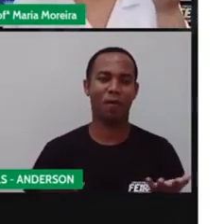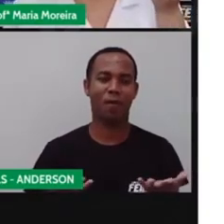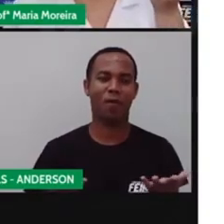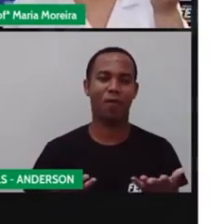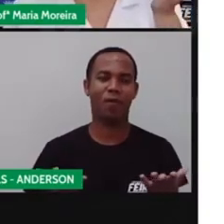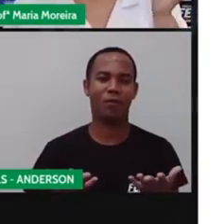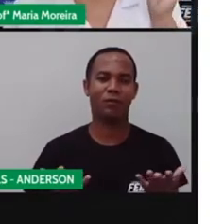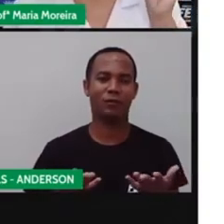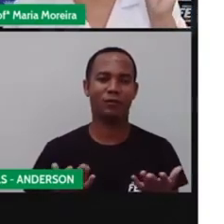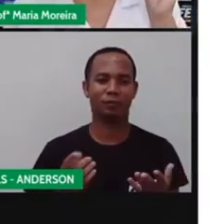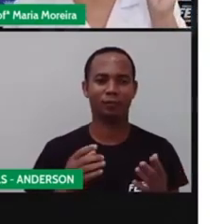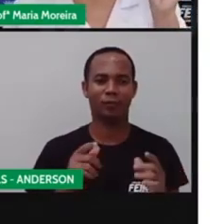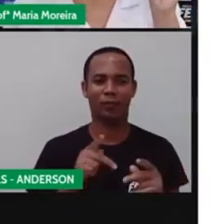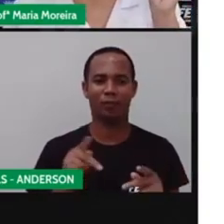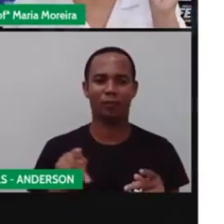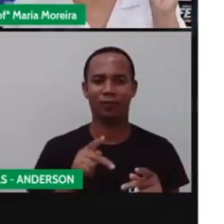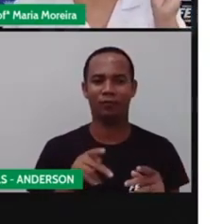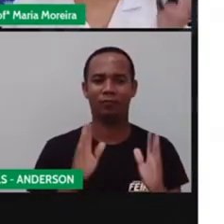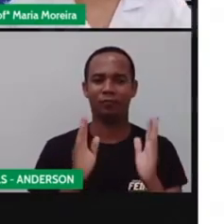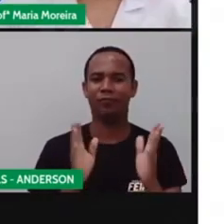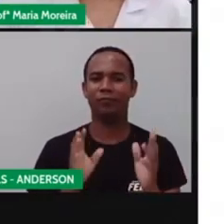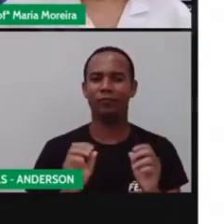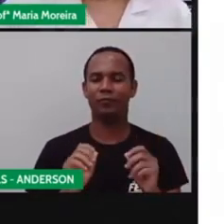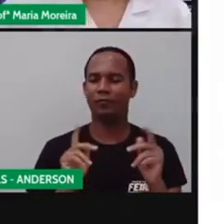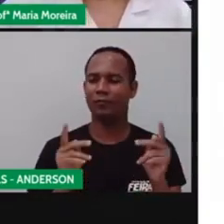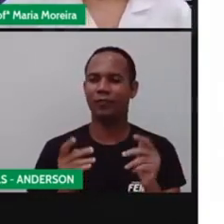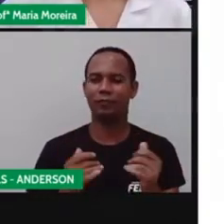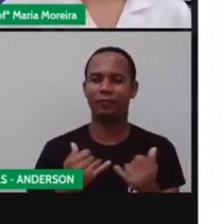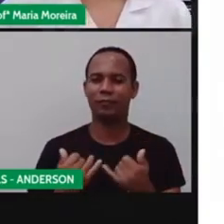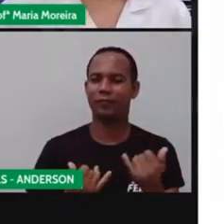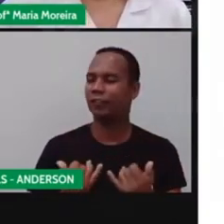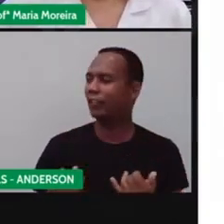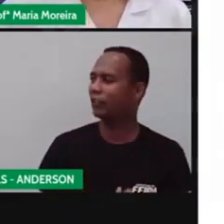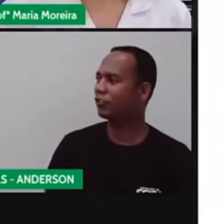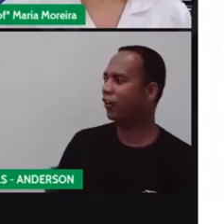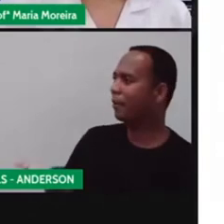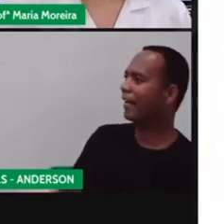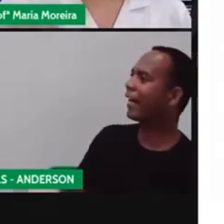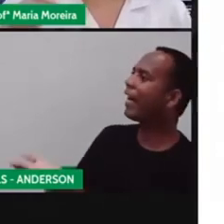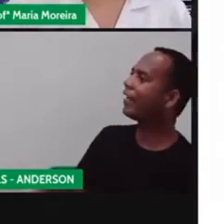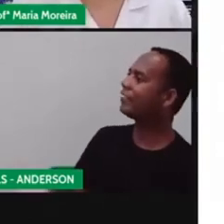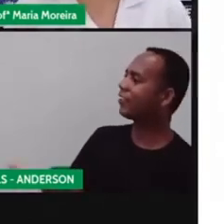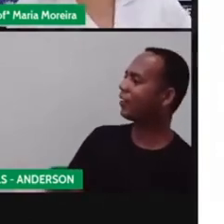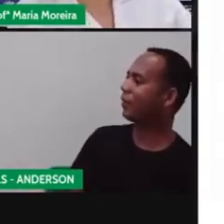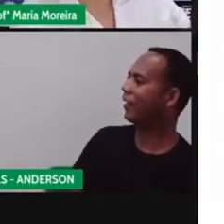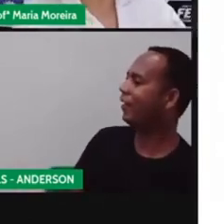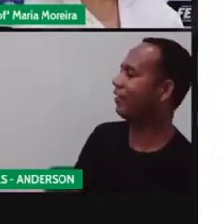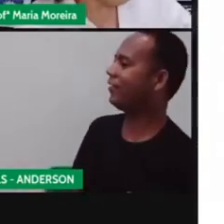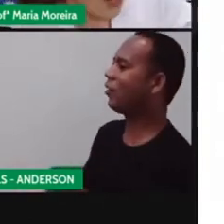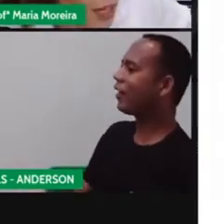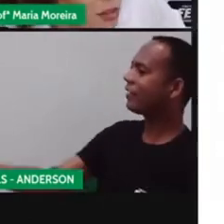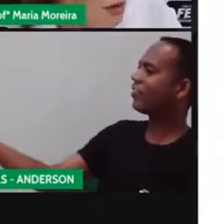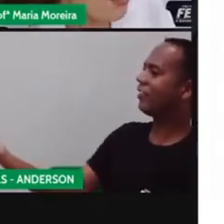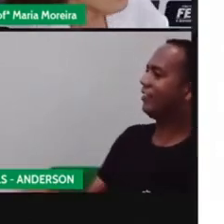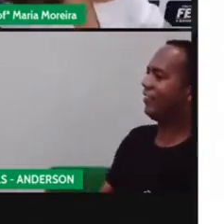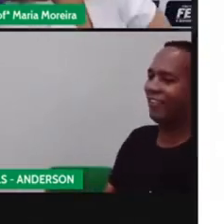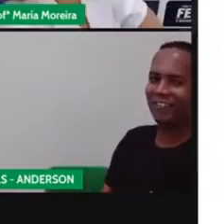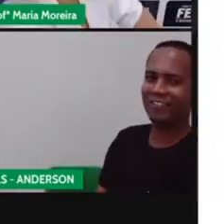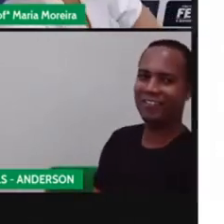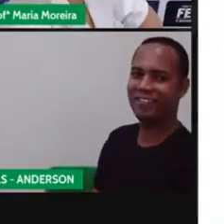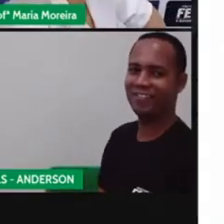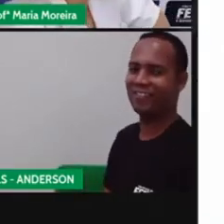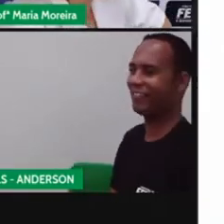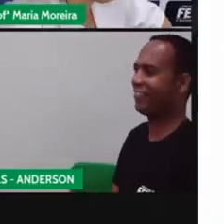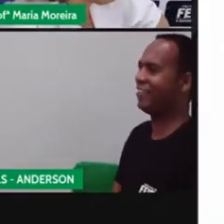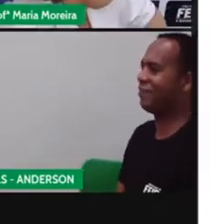a peteca que comprou a Maria que a gente acabou de fazer. E aí, se fizerem, não. Se fizerem, não. Você quer a peteca? Peraí que a gente vai brincar.